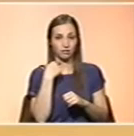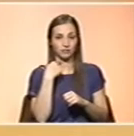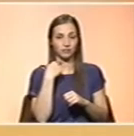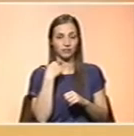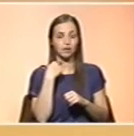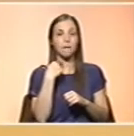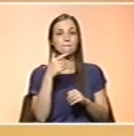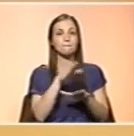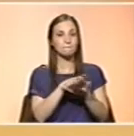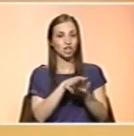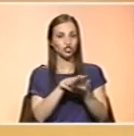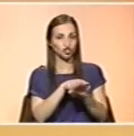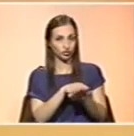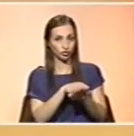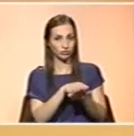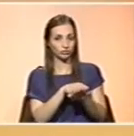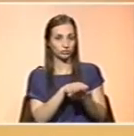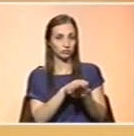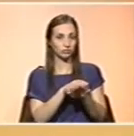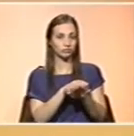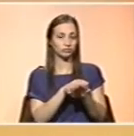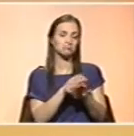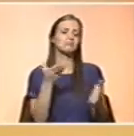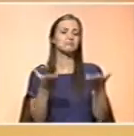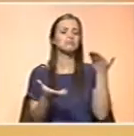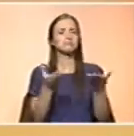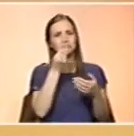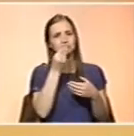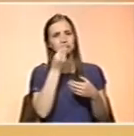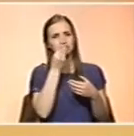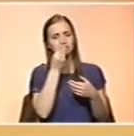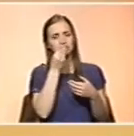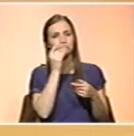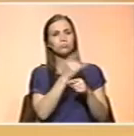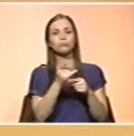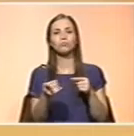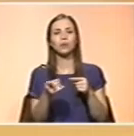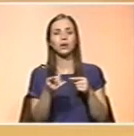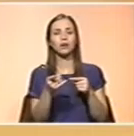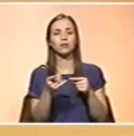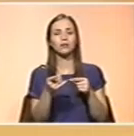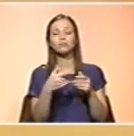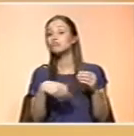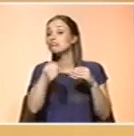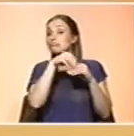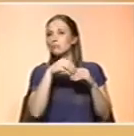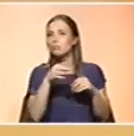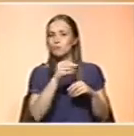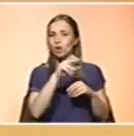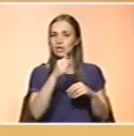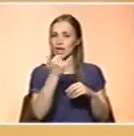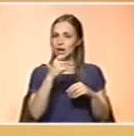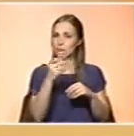carne e de peixe, numa quantidade naturalmente equilibrada, para que não haja também um aporte hiperproteico. É muito complicado